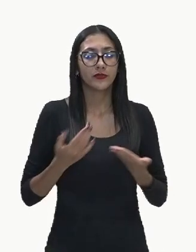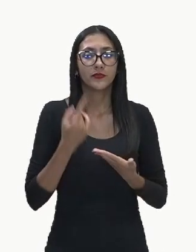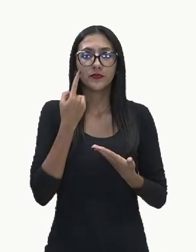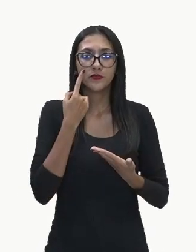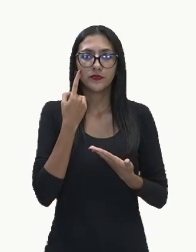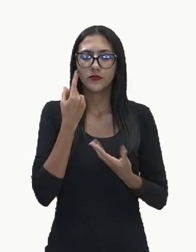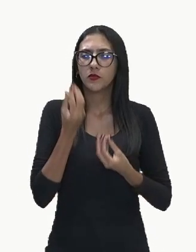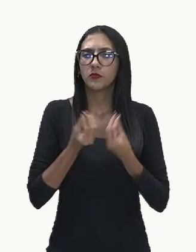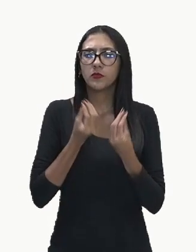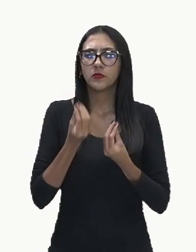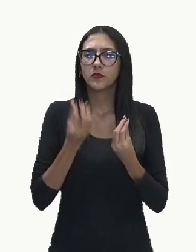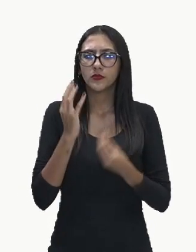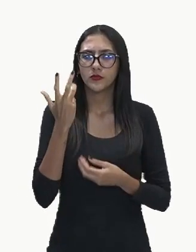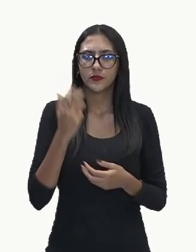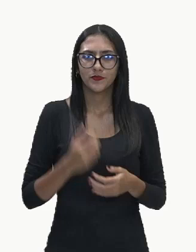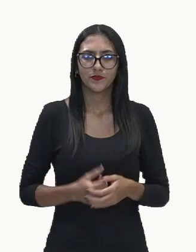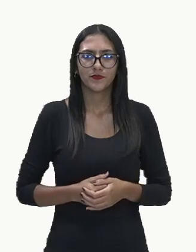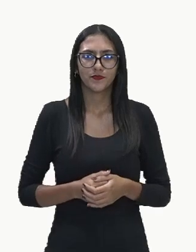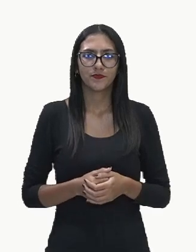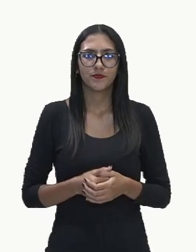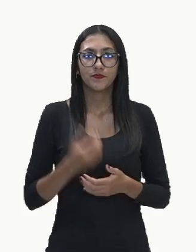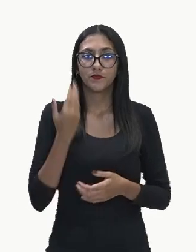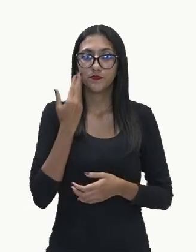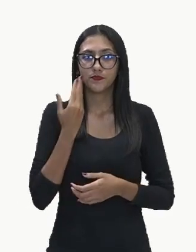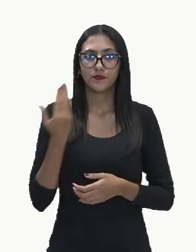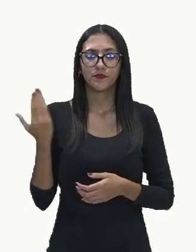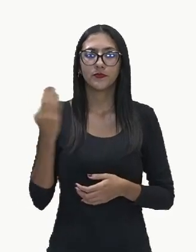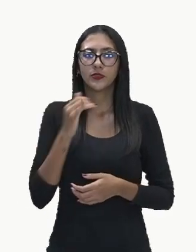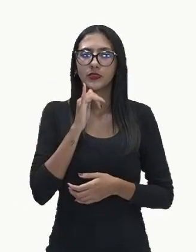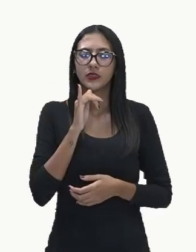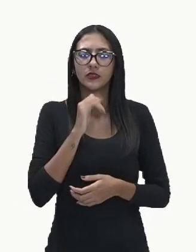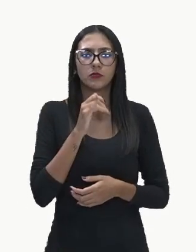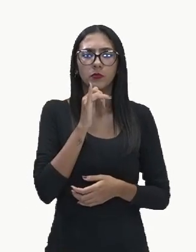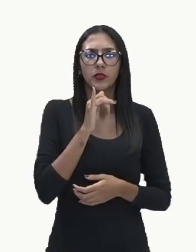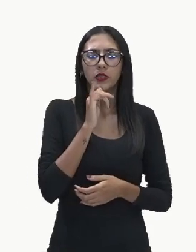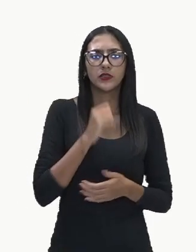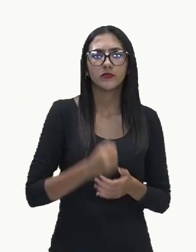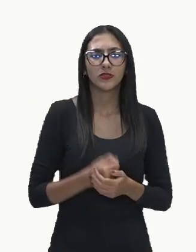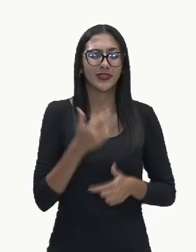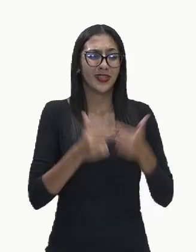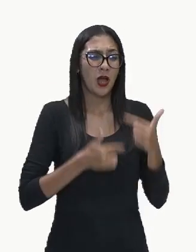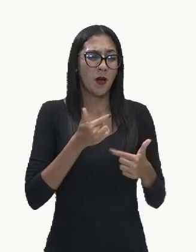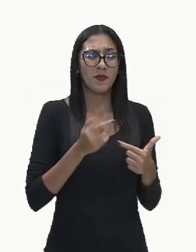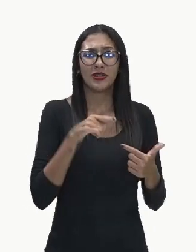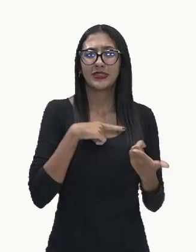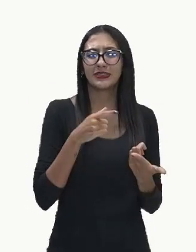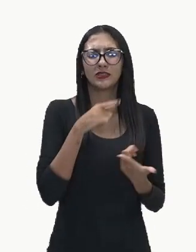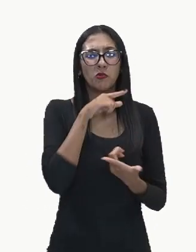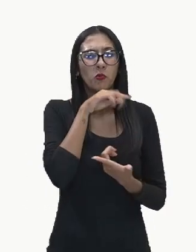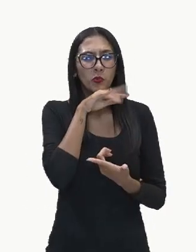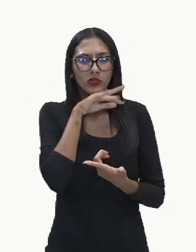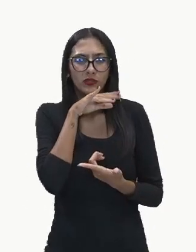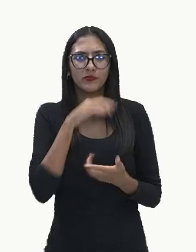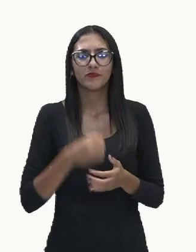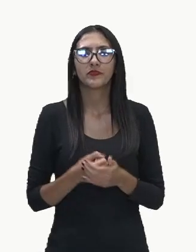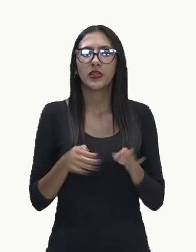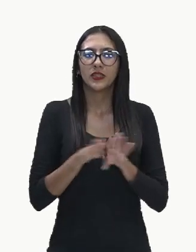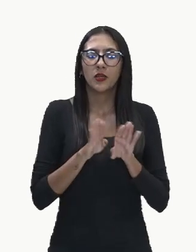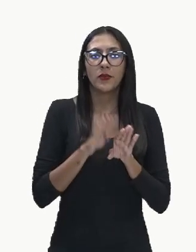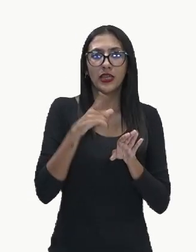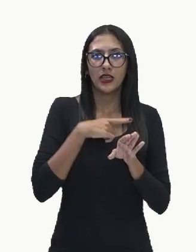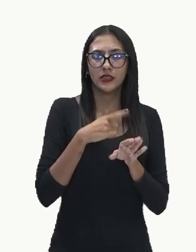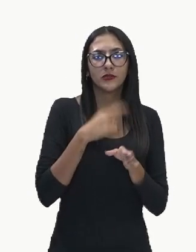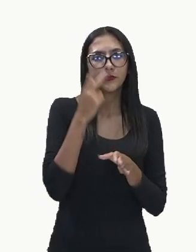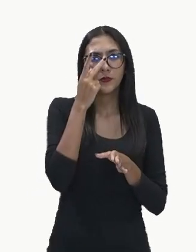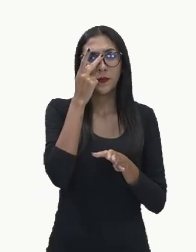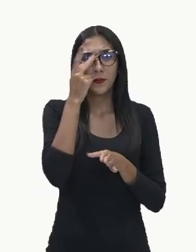aqui temos alguns exemplos as condições de trabalho são precárias esses catadores são expostos